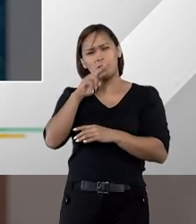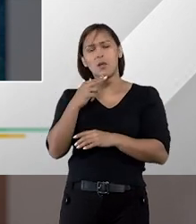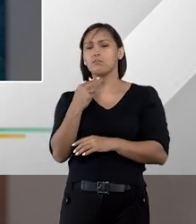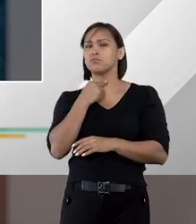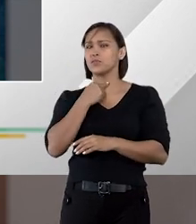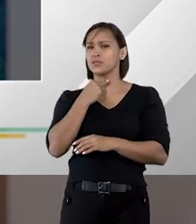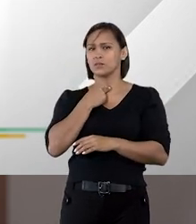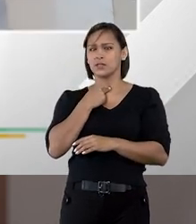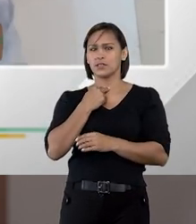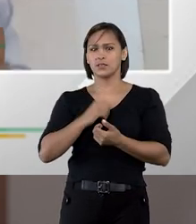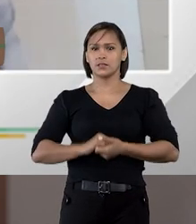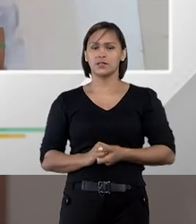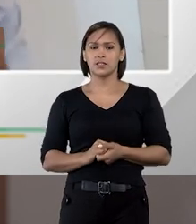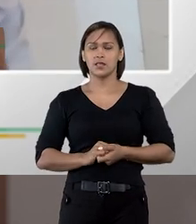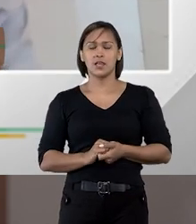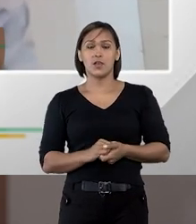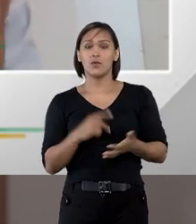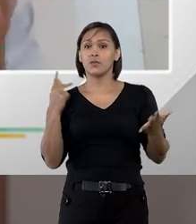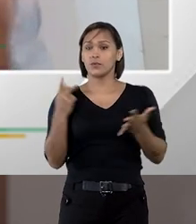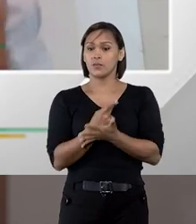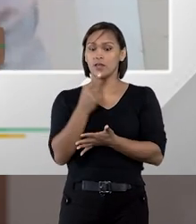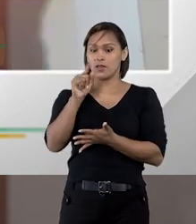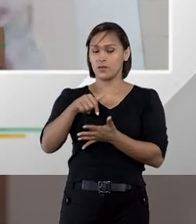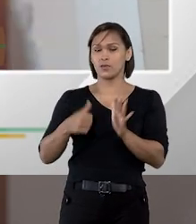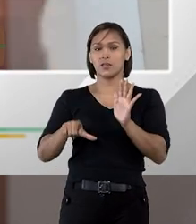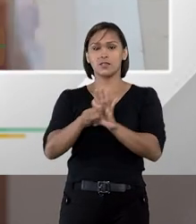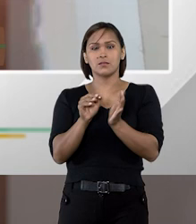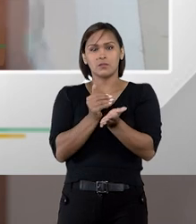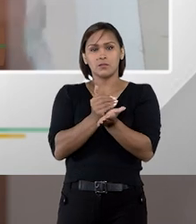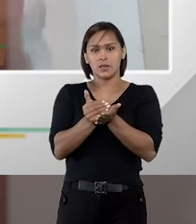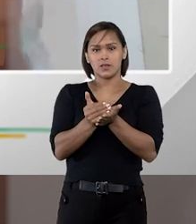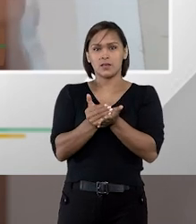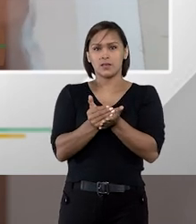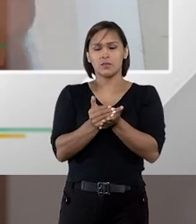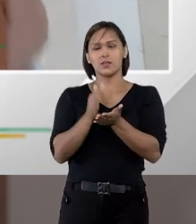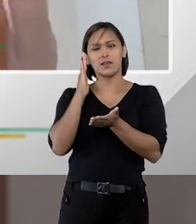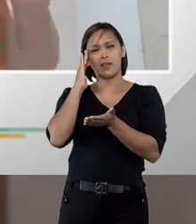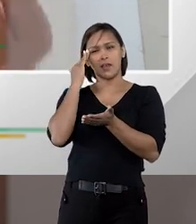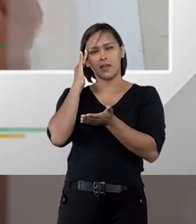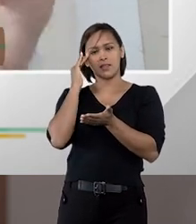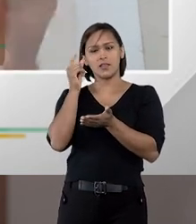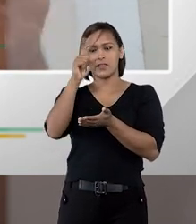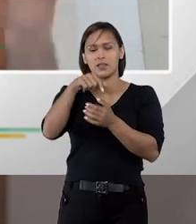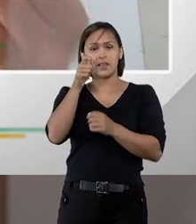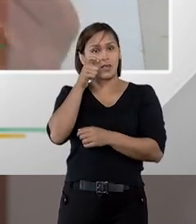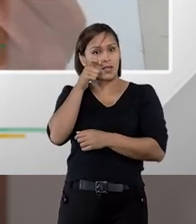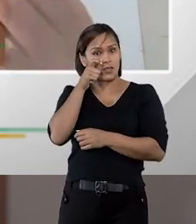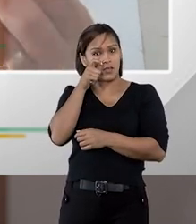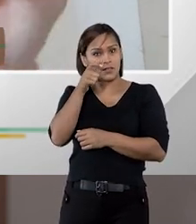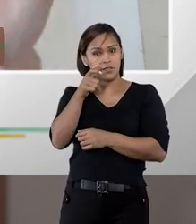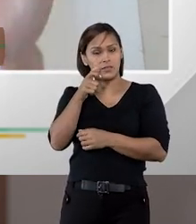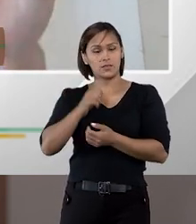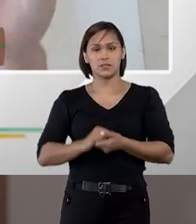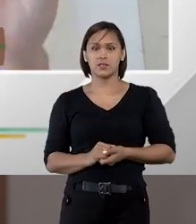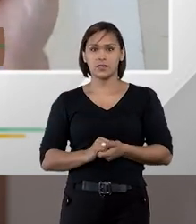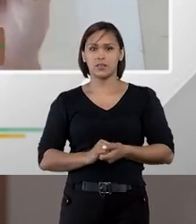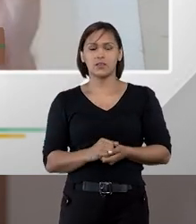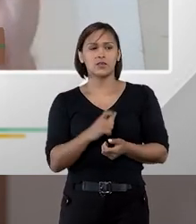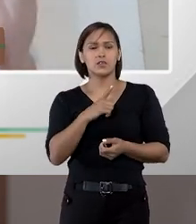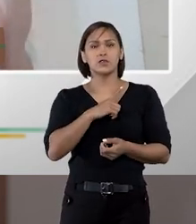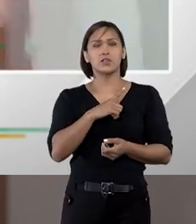impossibilidade. De fato, para começar a entender quem está aqui nos assistindo,